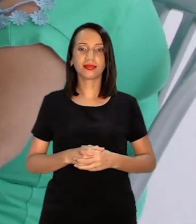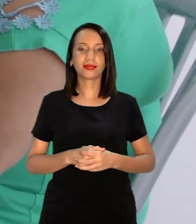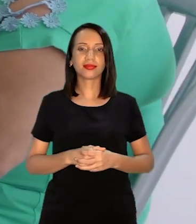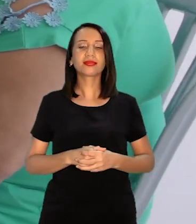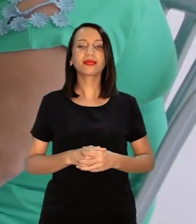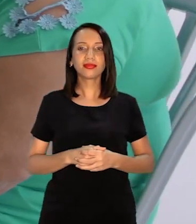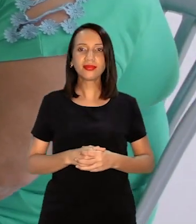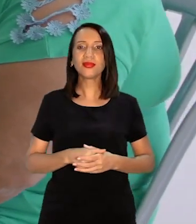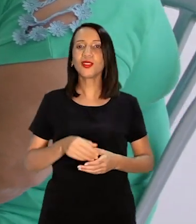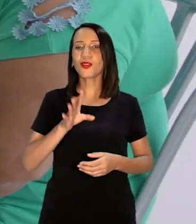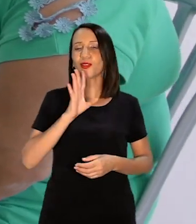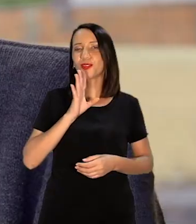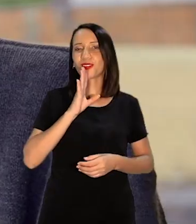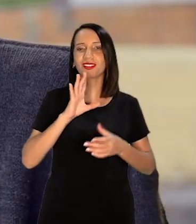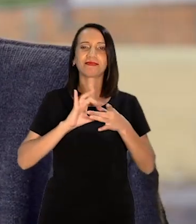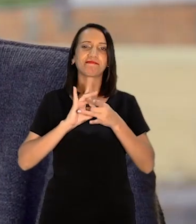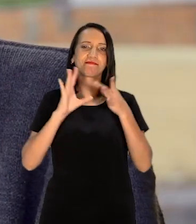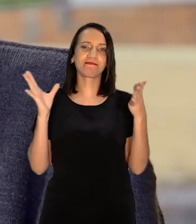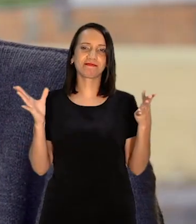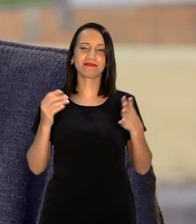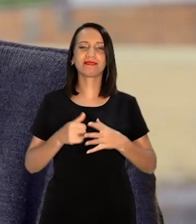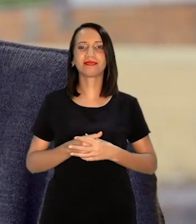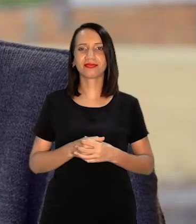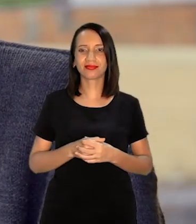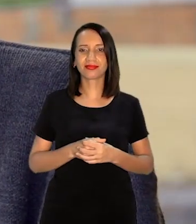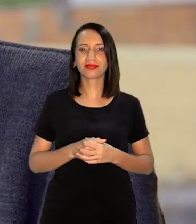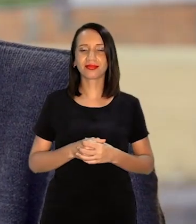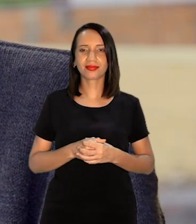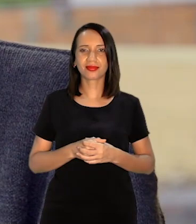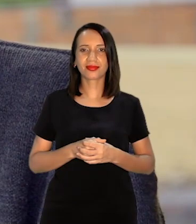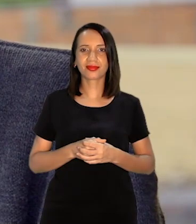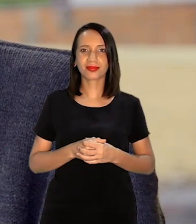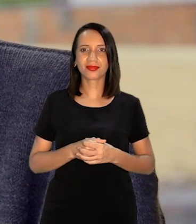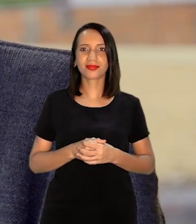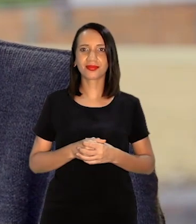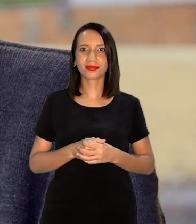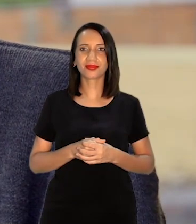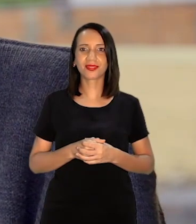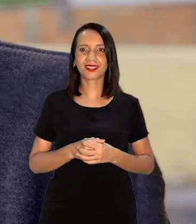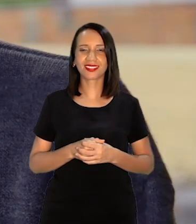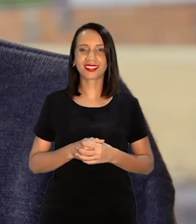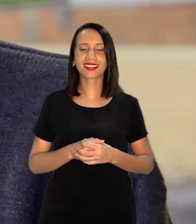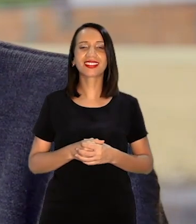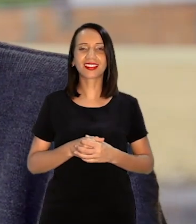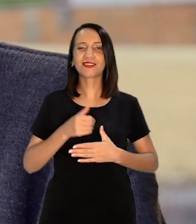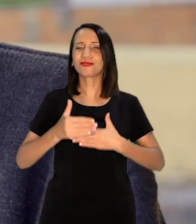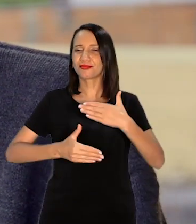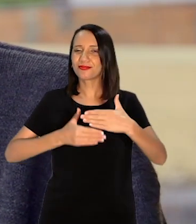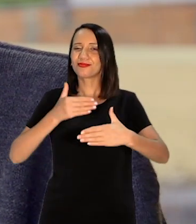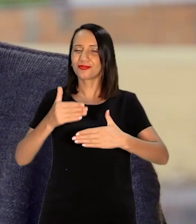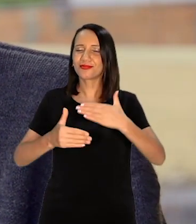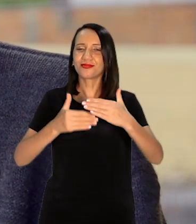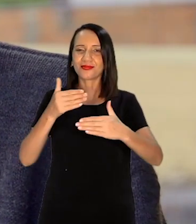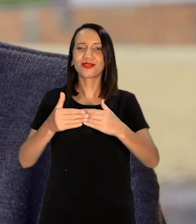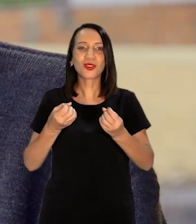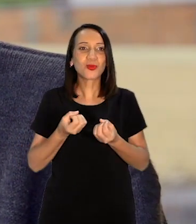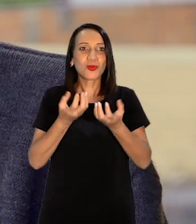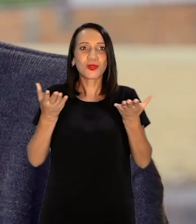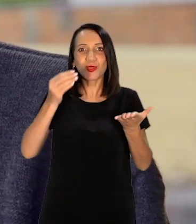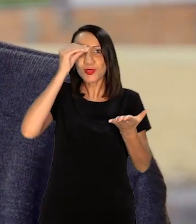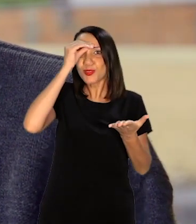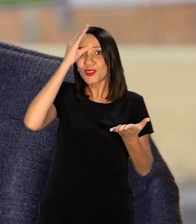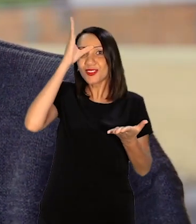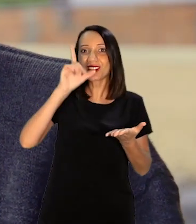Conhecimento Ele é libertador É E Consequentemente Ele produz